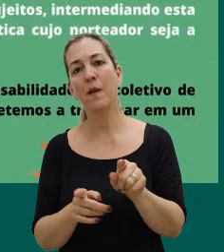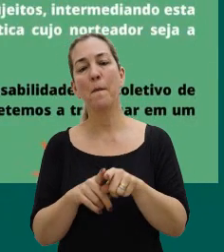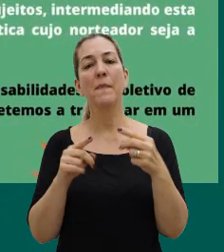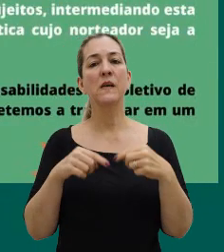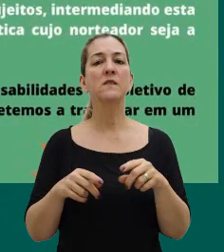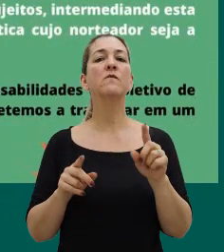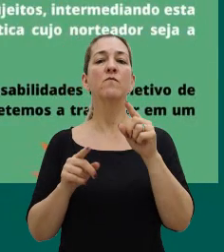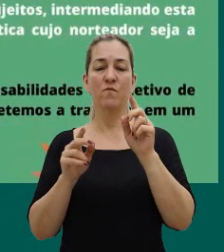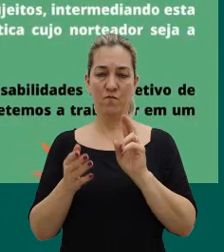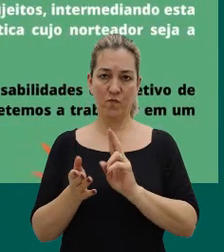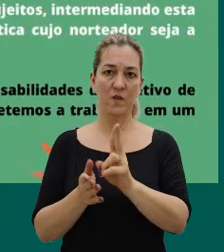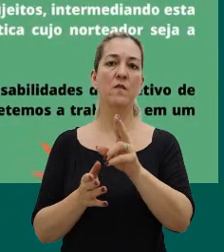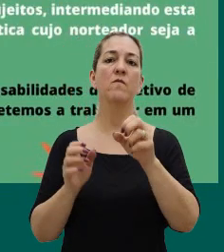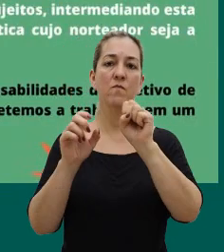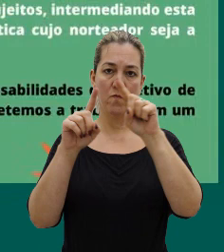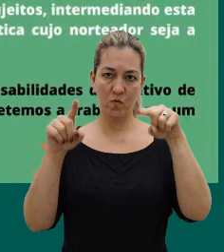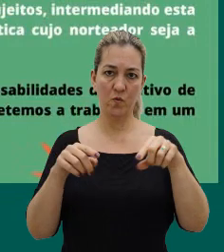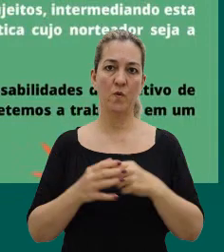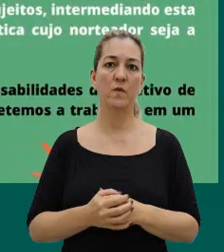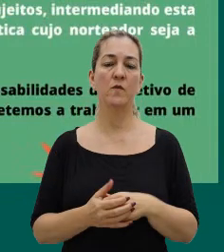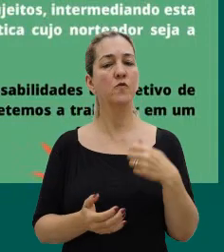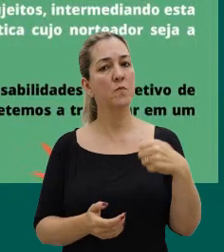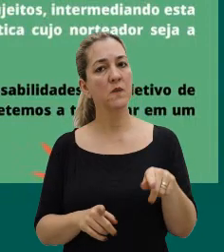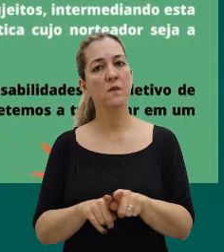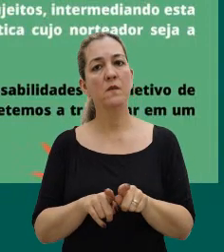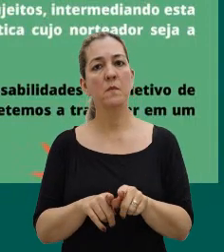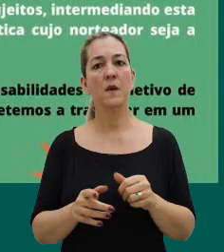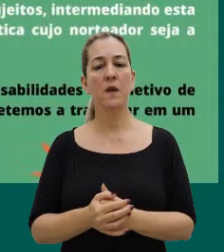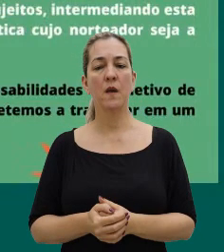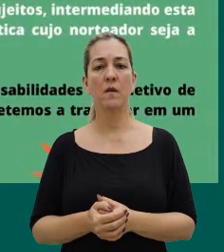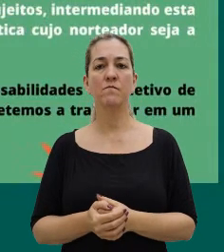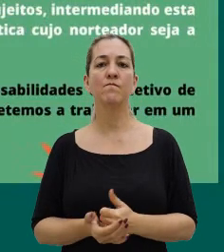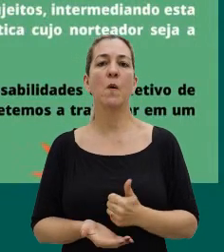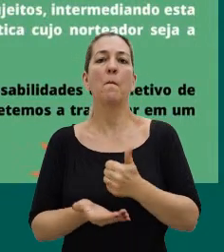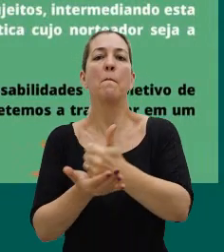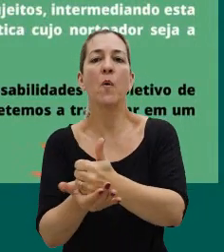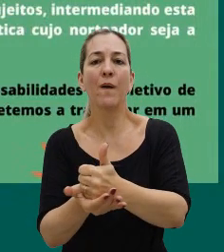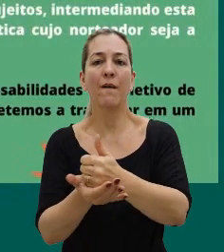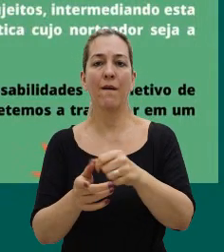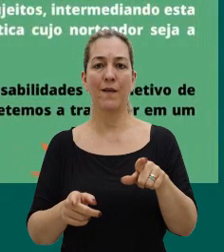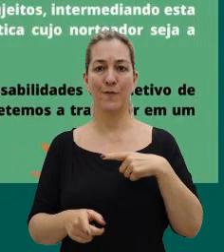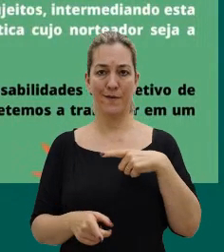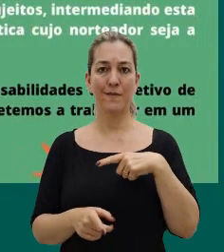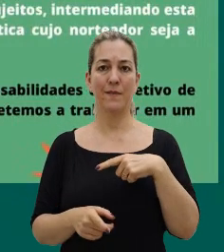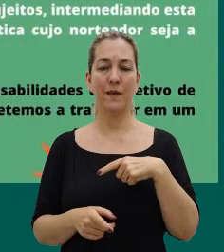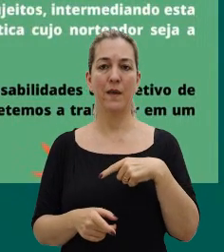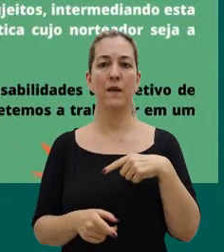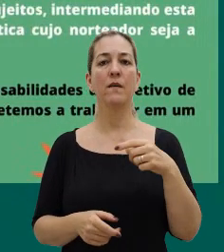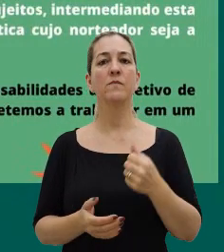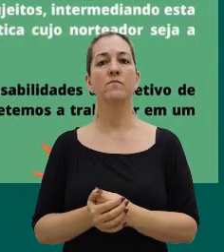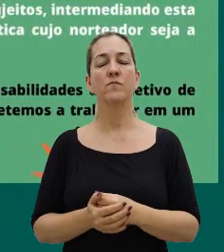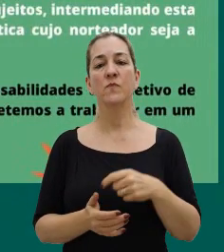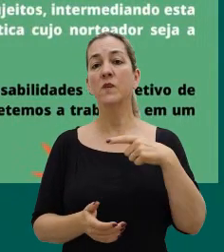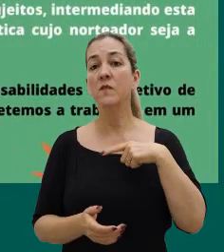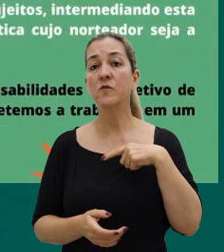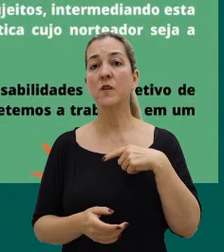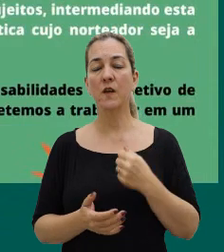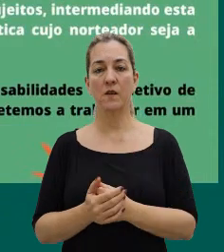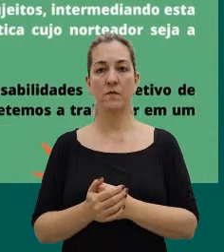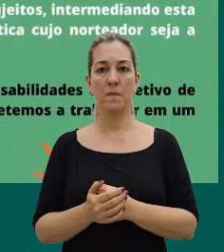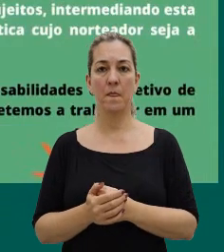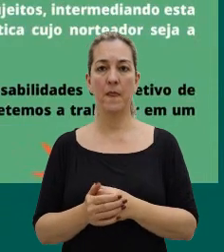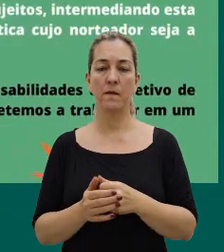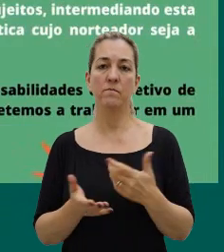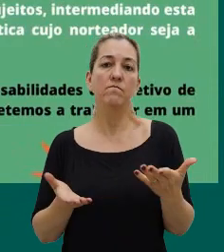então, a gente precisa também se apoiar, né, no que existe, no que a gente tem, né, então, o sofrimento